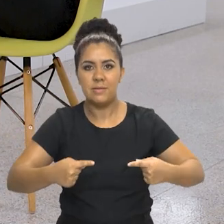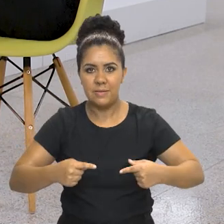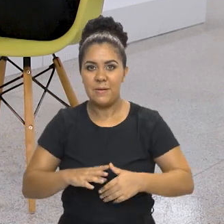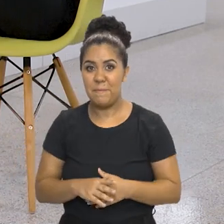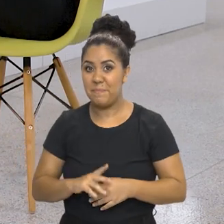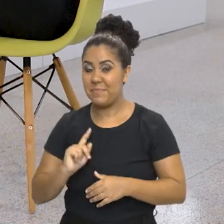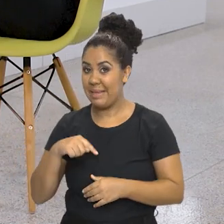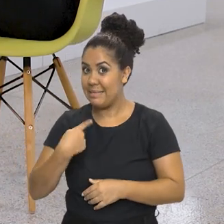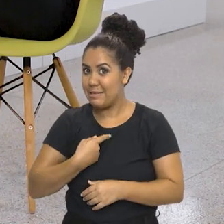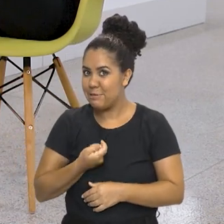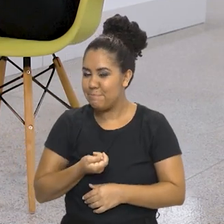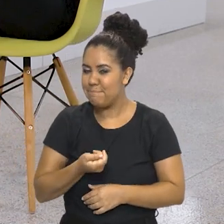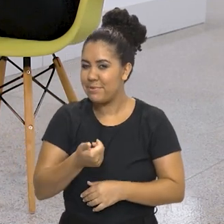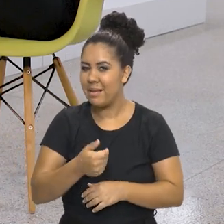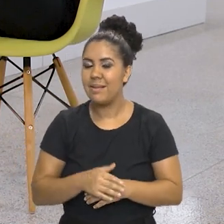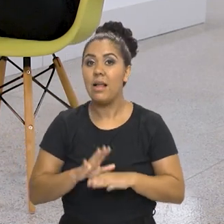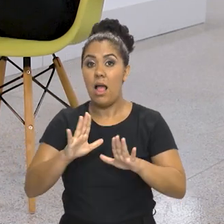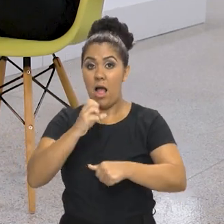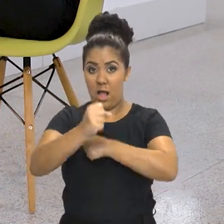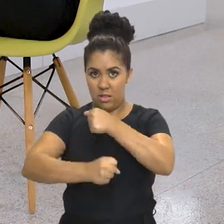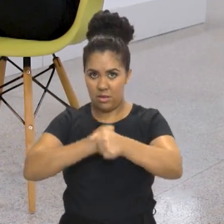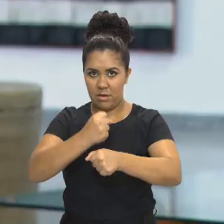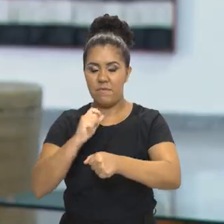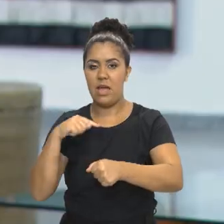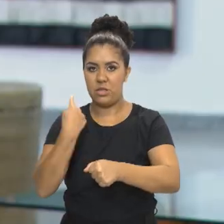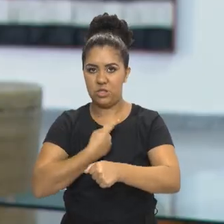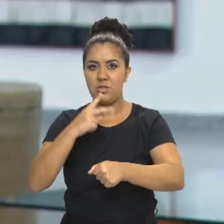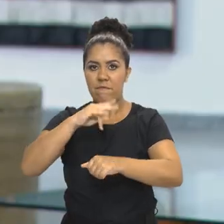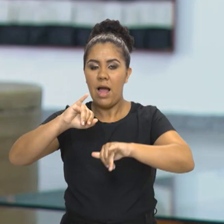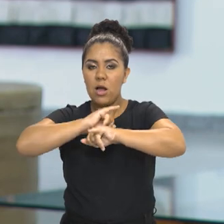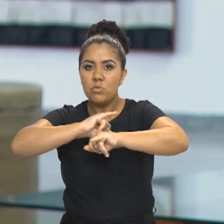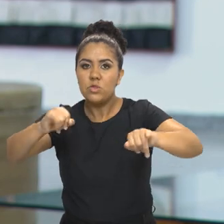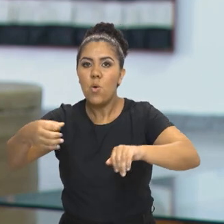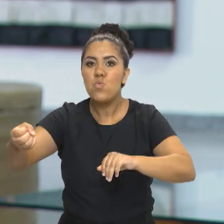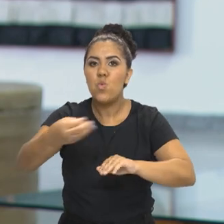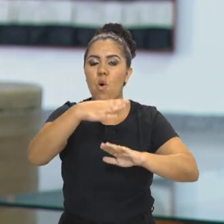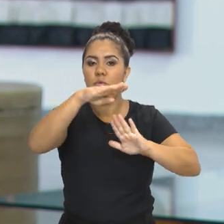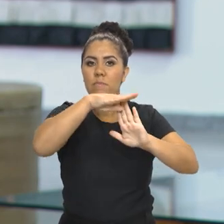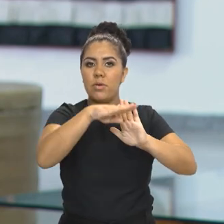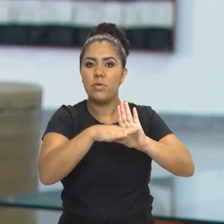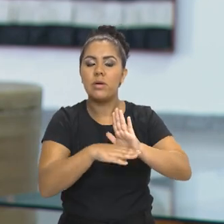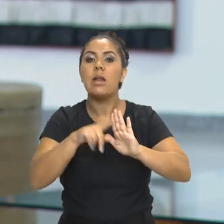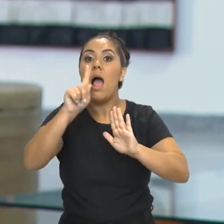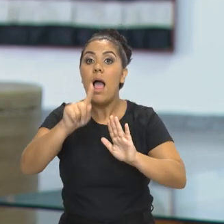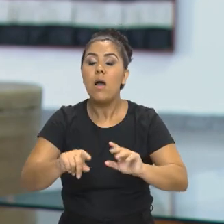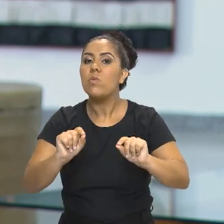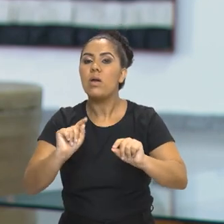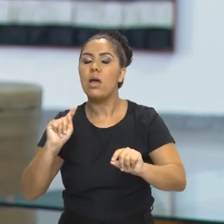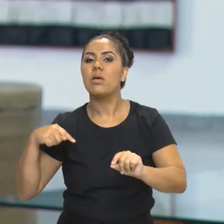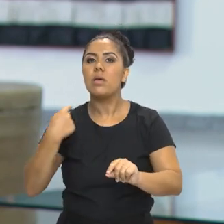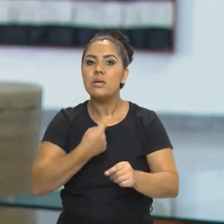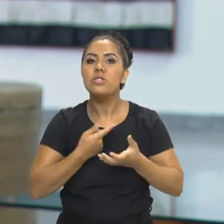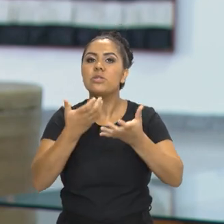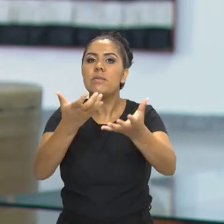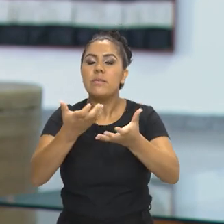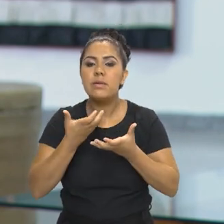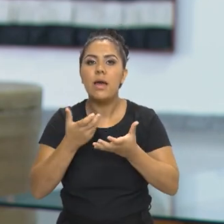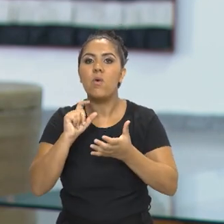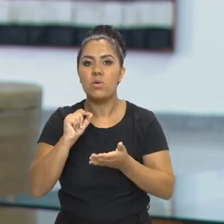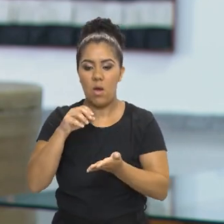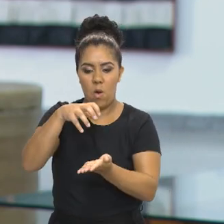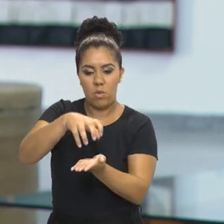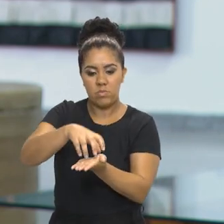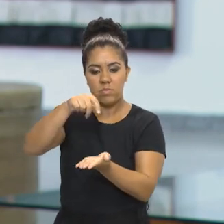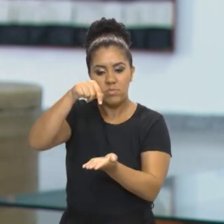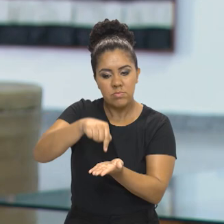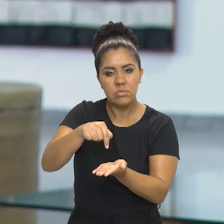spoiler daqui. Ano que vem a gente vai anunciar esse novo programa, é que a gente possa aumentar a presença do